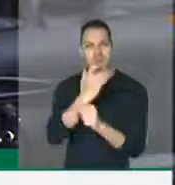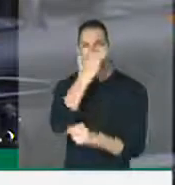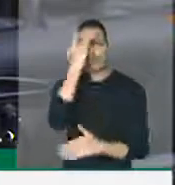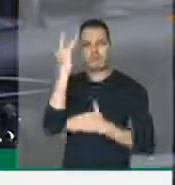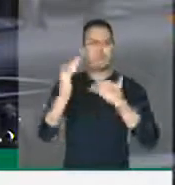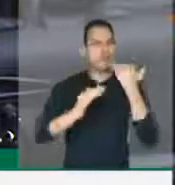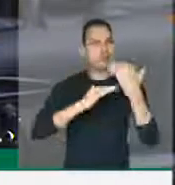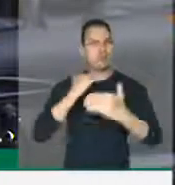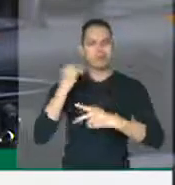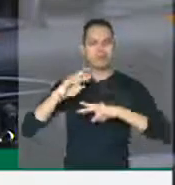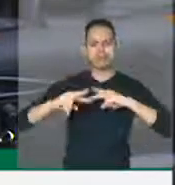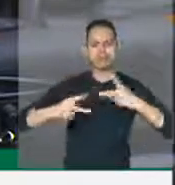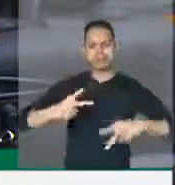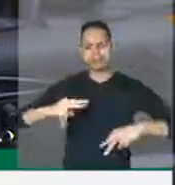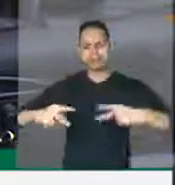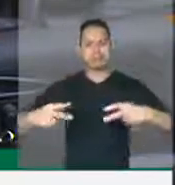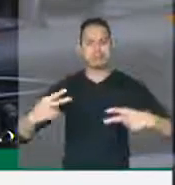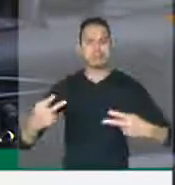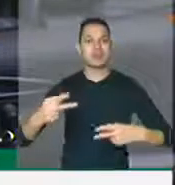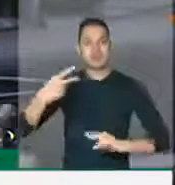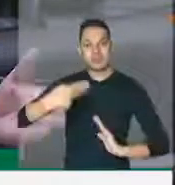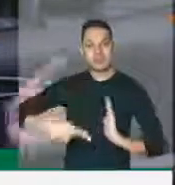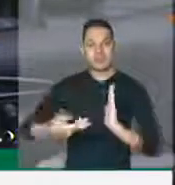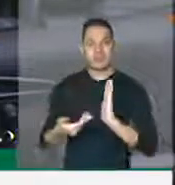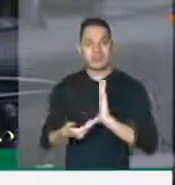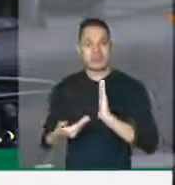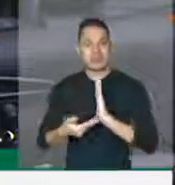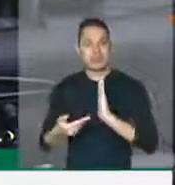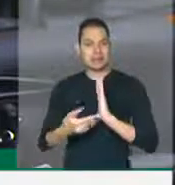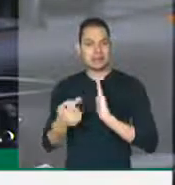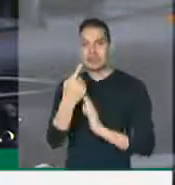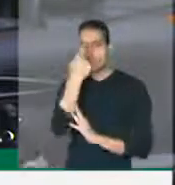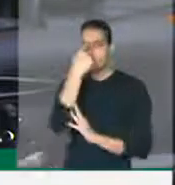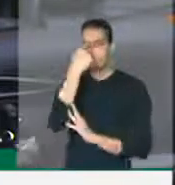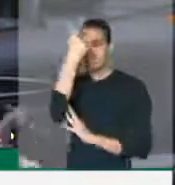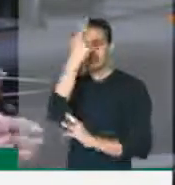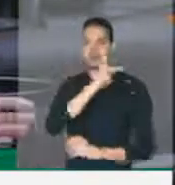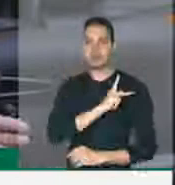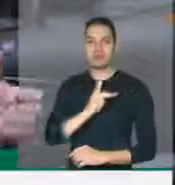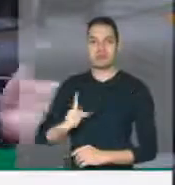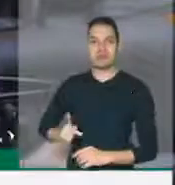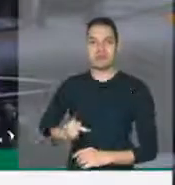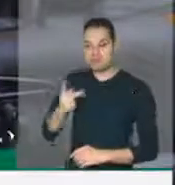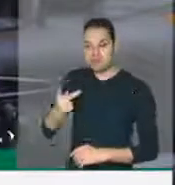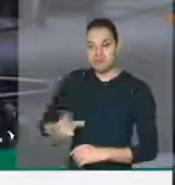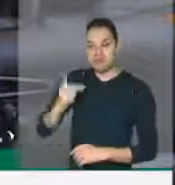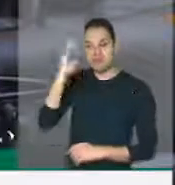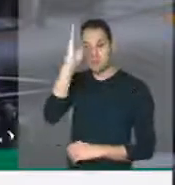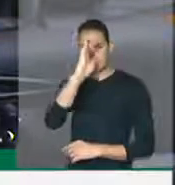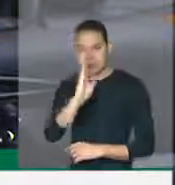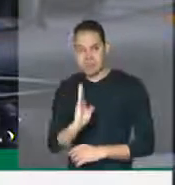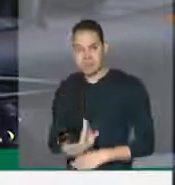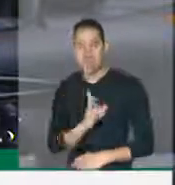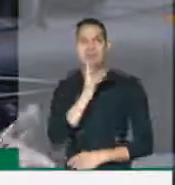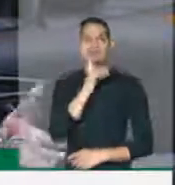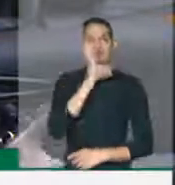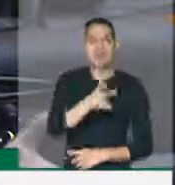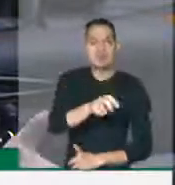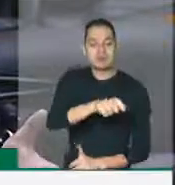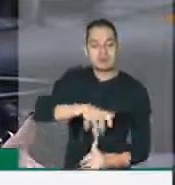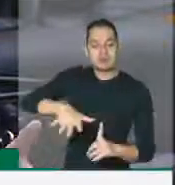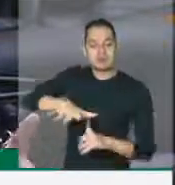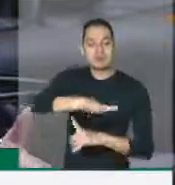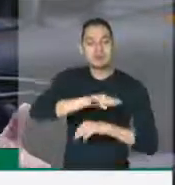E o que essa Casa, na verdade, por iniciativa do Presidente da República, está respondendo para a sociedade é